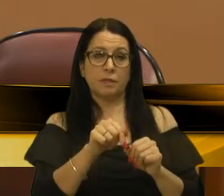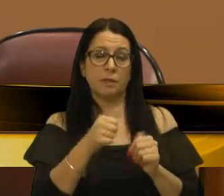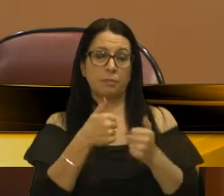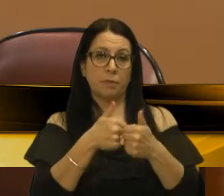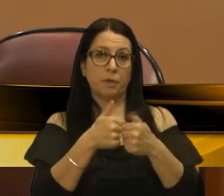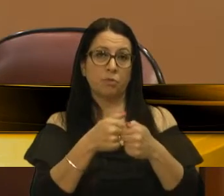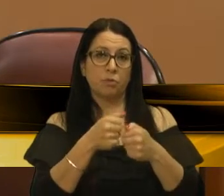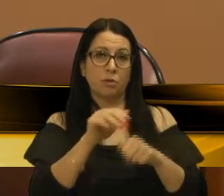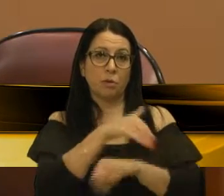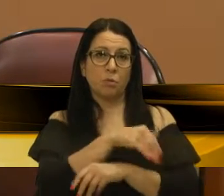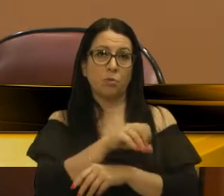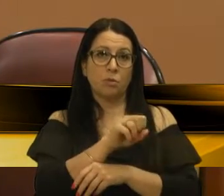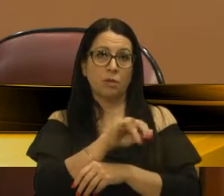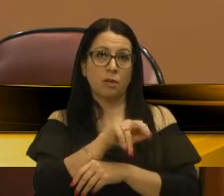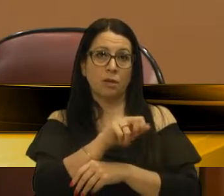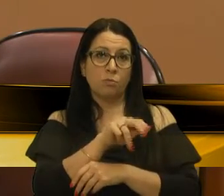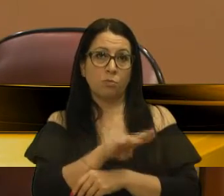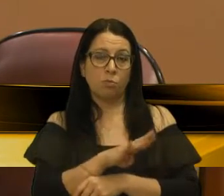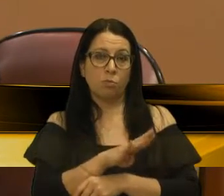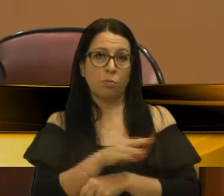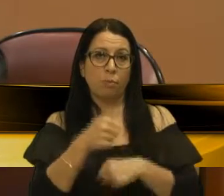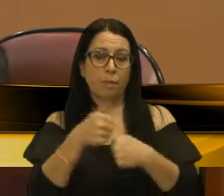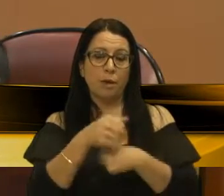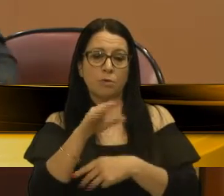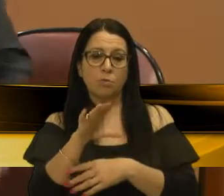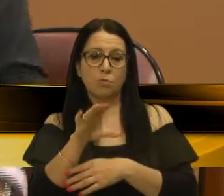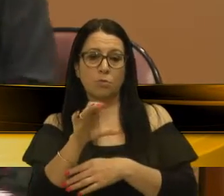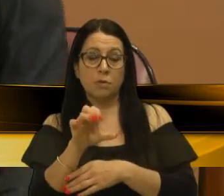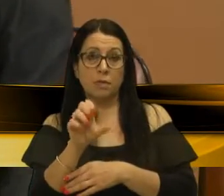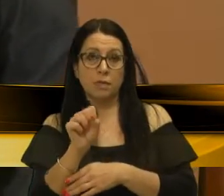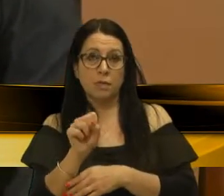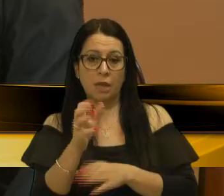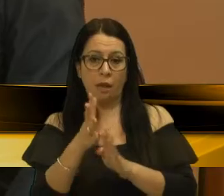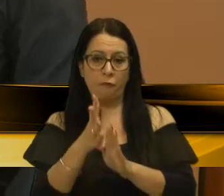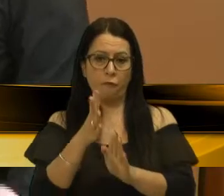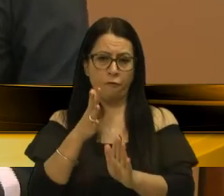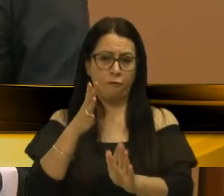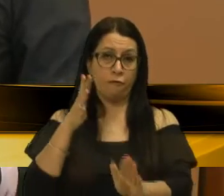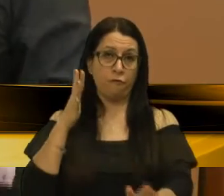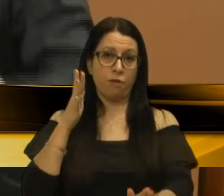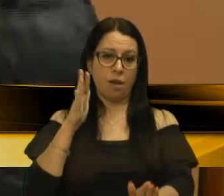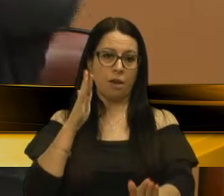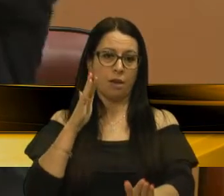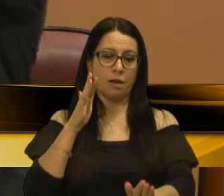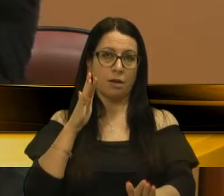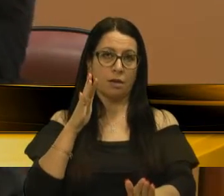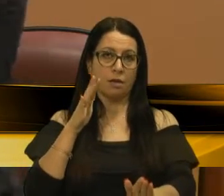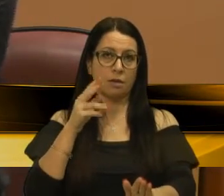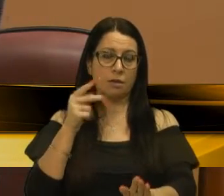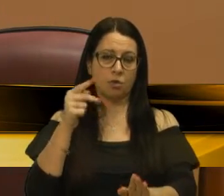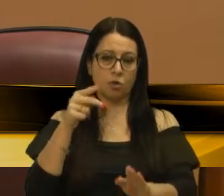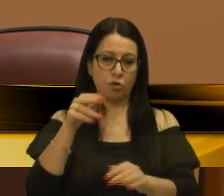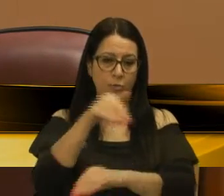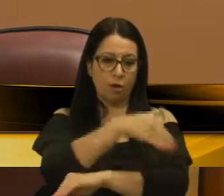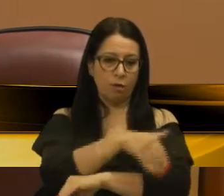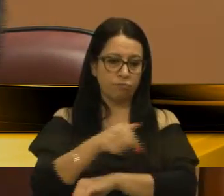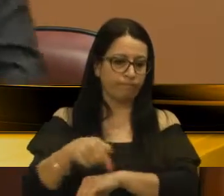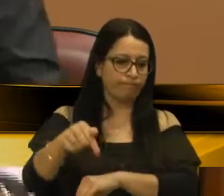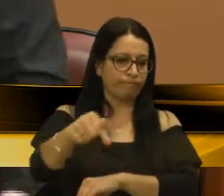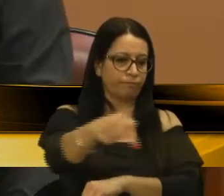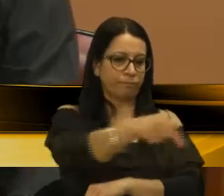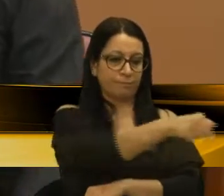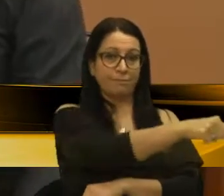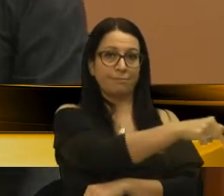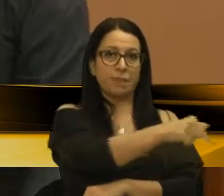Sinimu, do lado dos seis. A fila que estava ali hoje na manhã, dobrou dois quarteirões. Aí eu